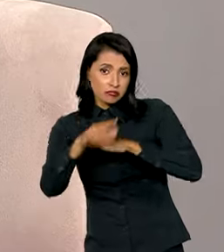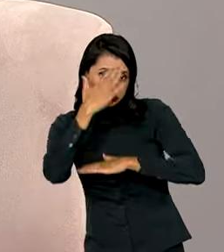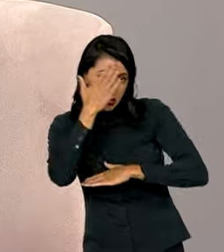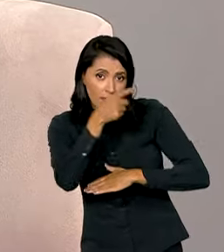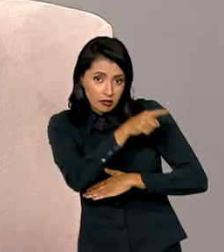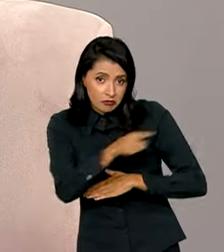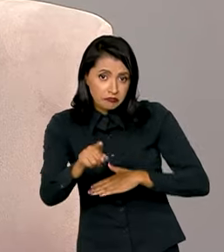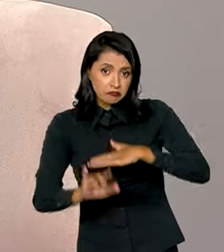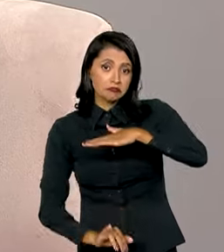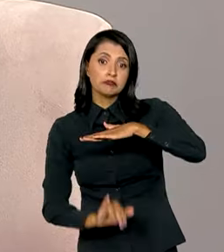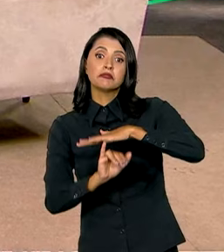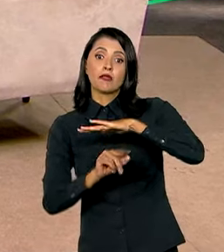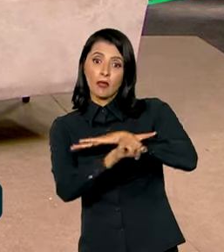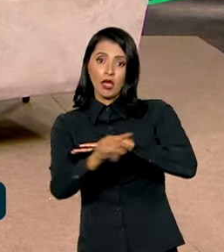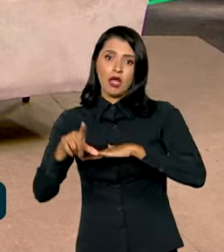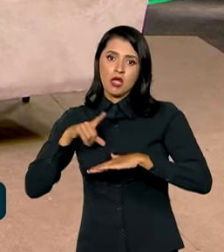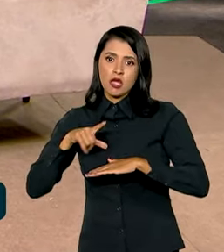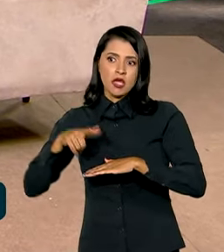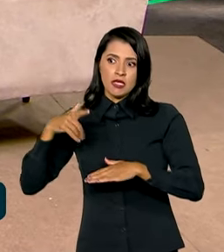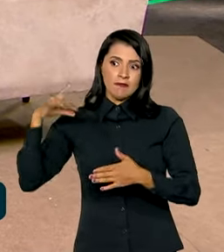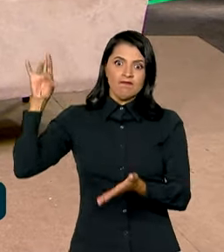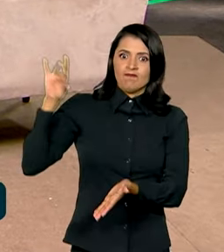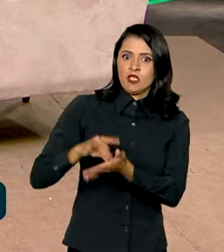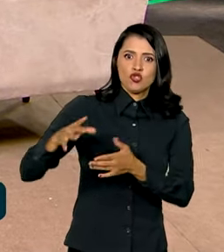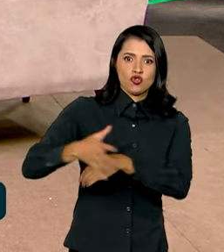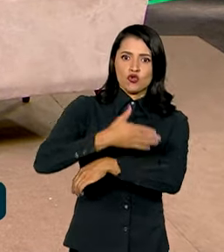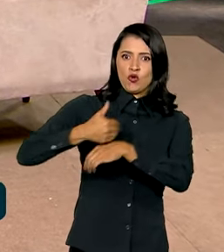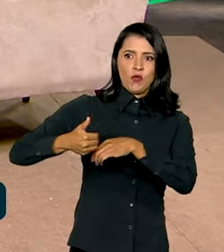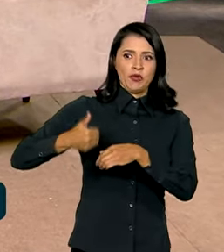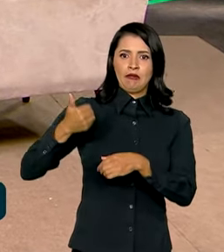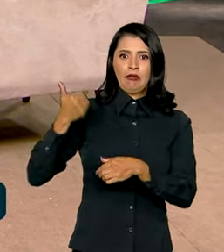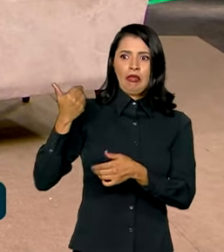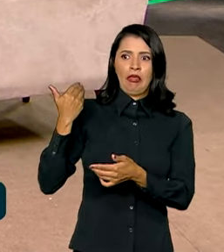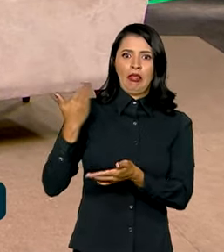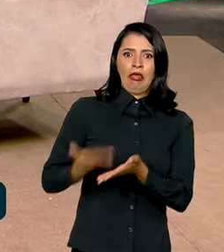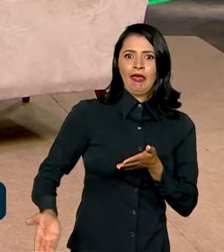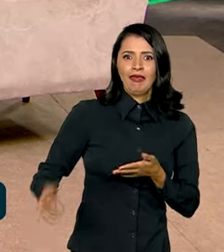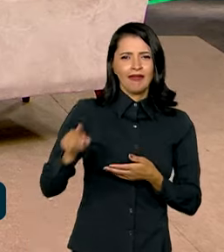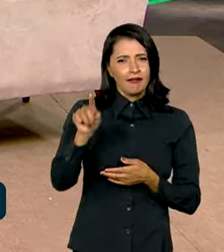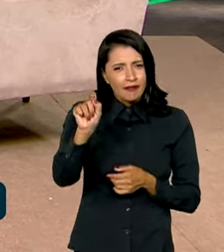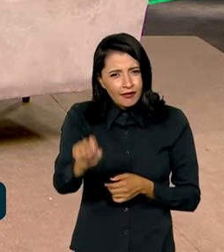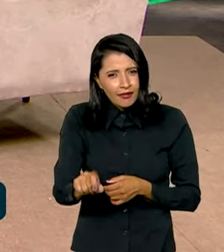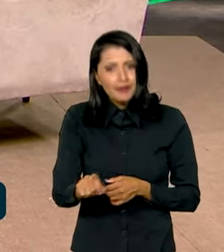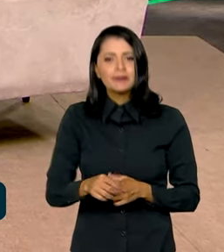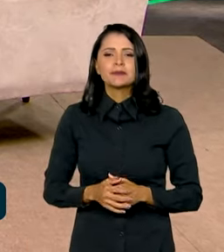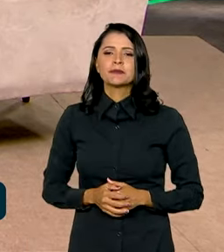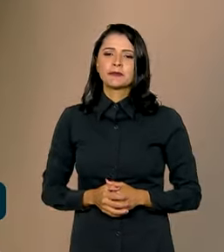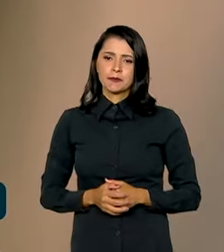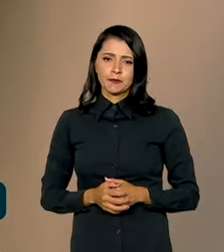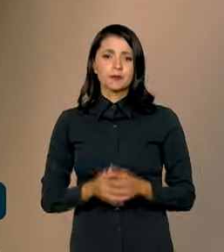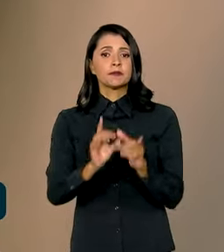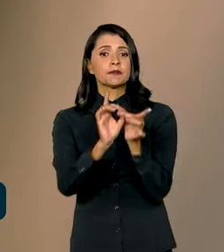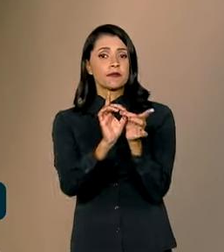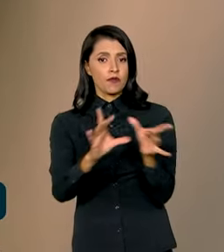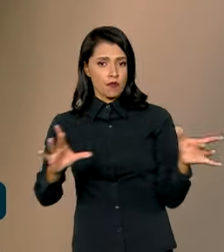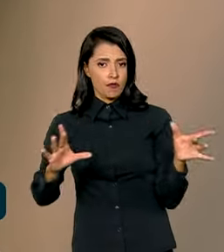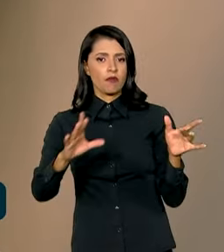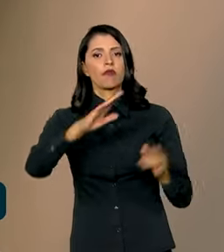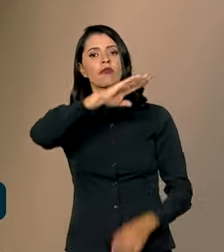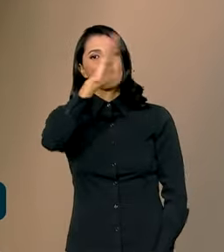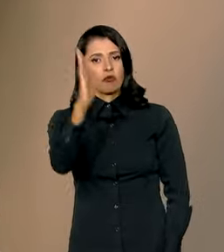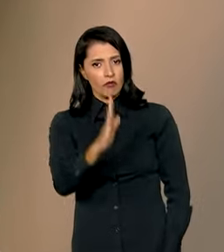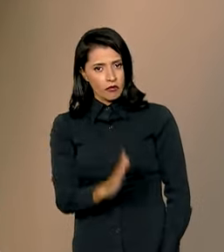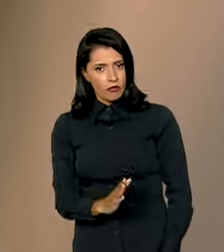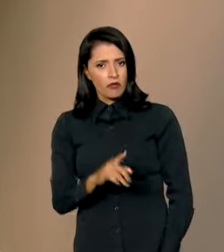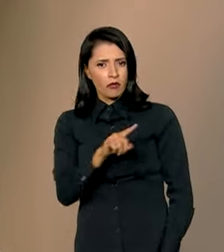a elas é que esse golpe não teve êxito? Olha, a democracia brasileira, ela sai